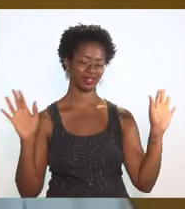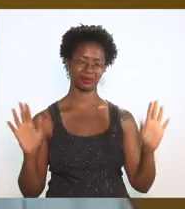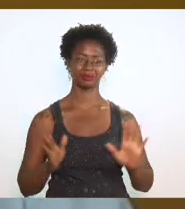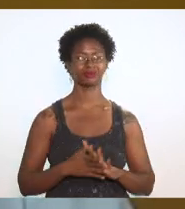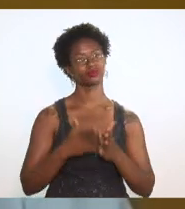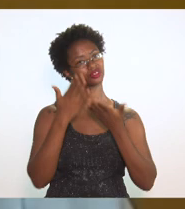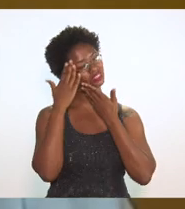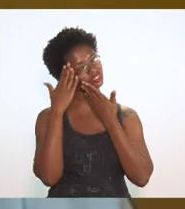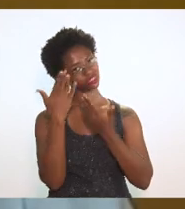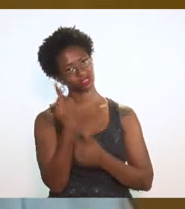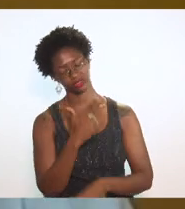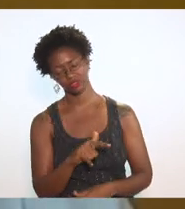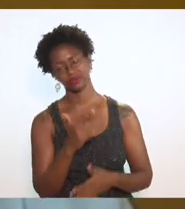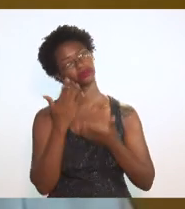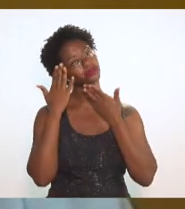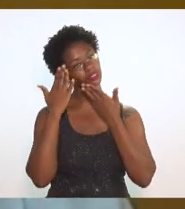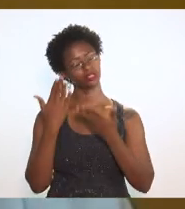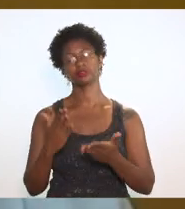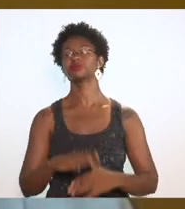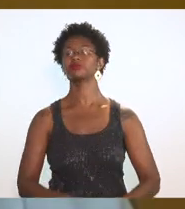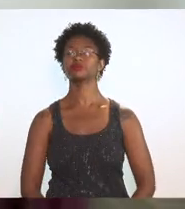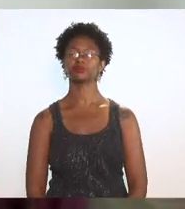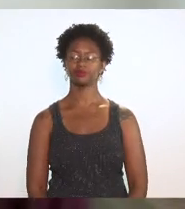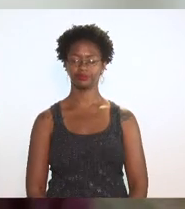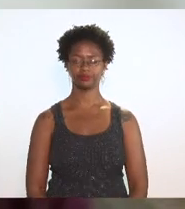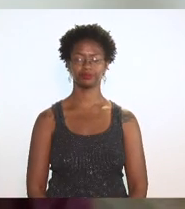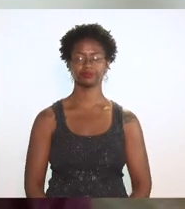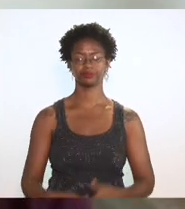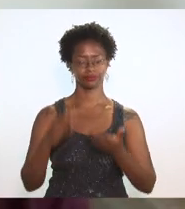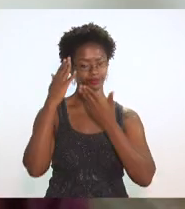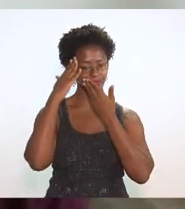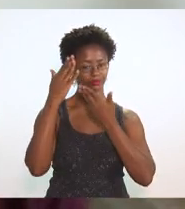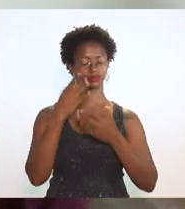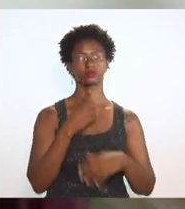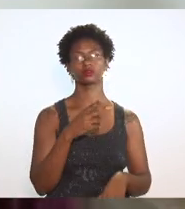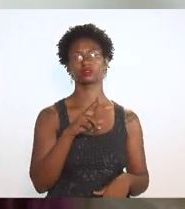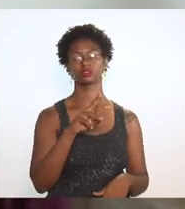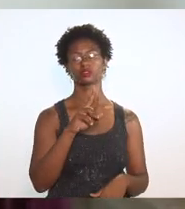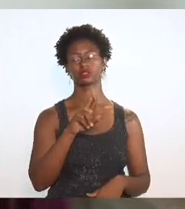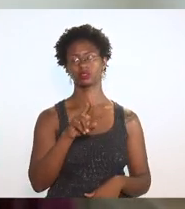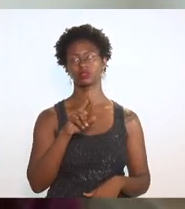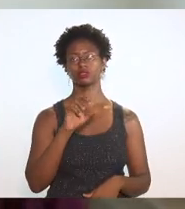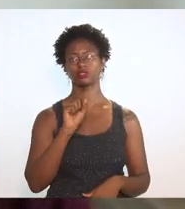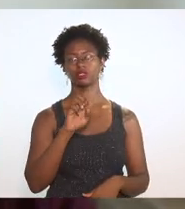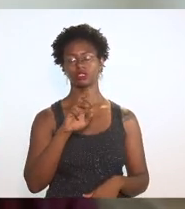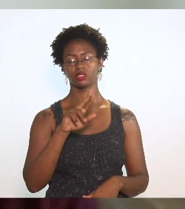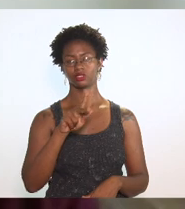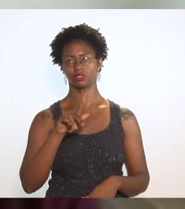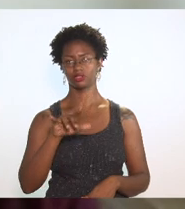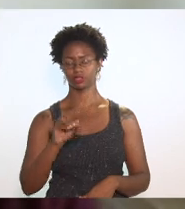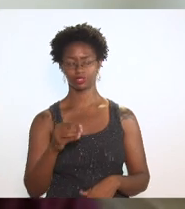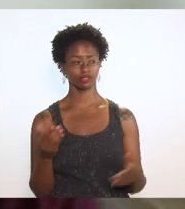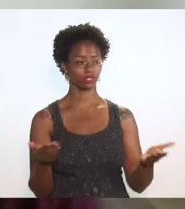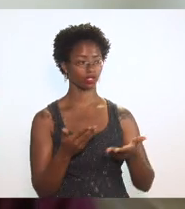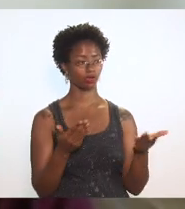eu agradecer ao senhor muito obrigado obrigado doutor Sérgio Martins passa a palavra agora o